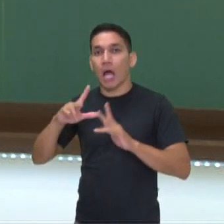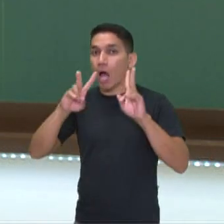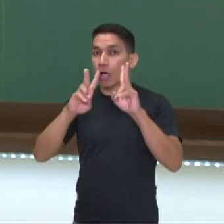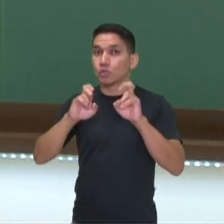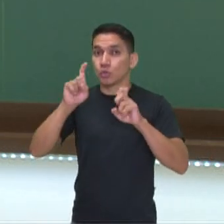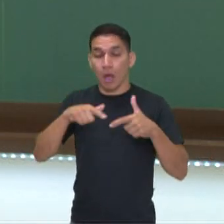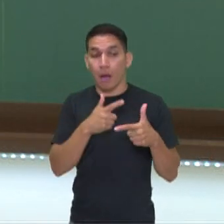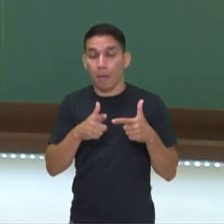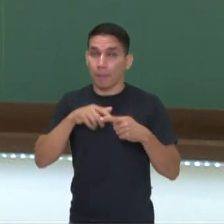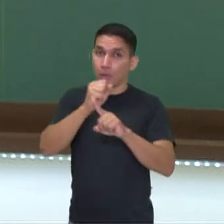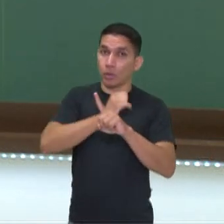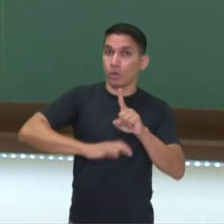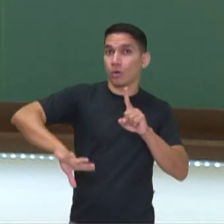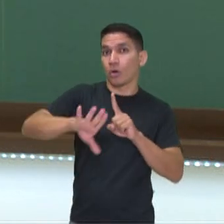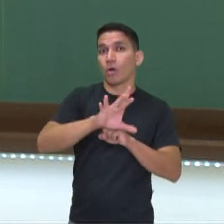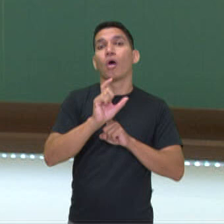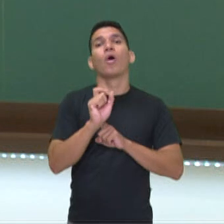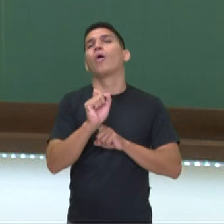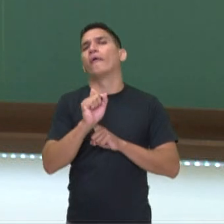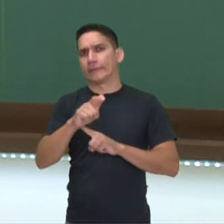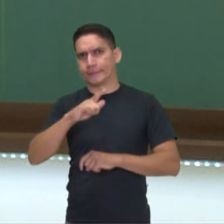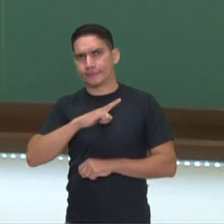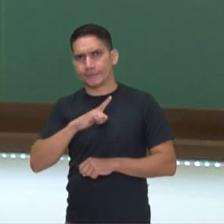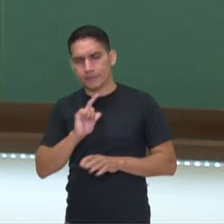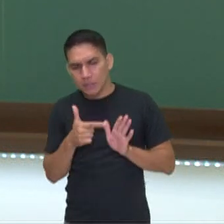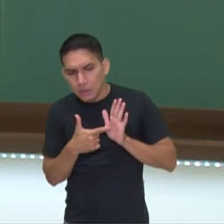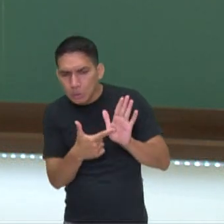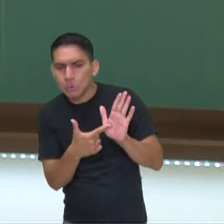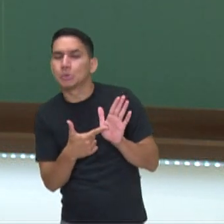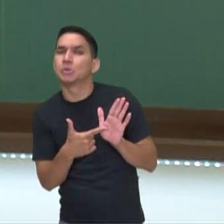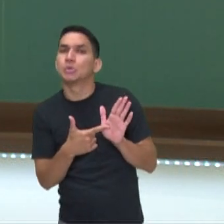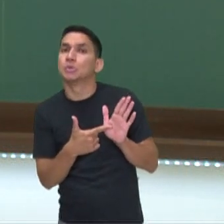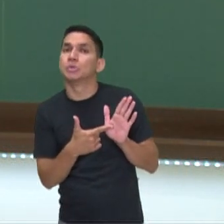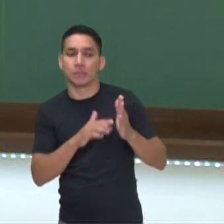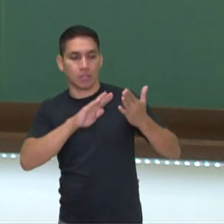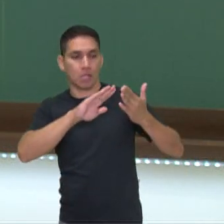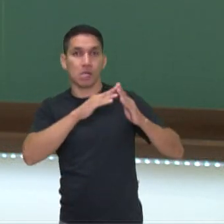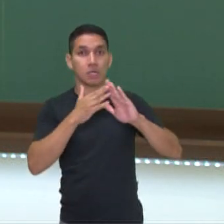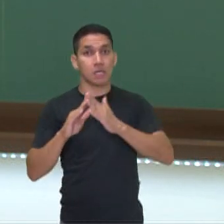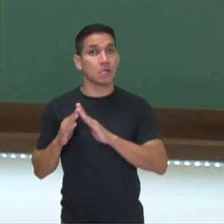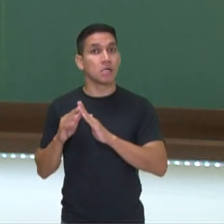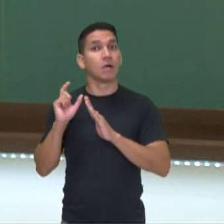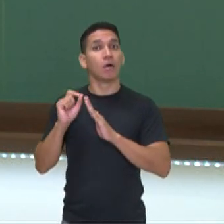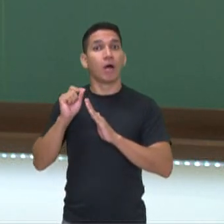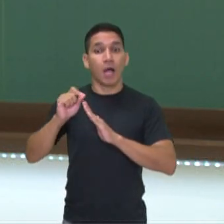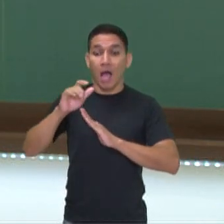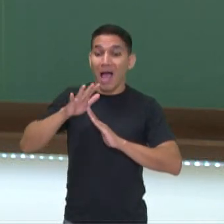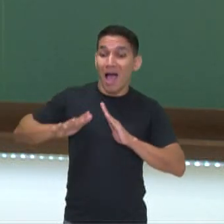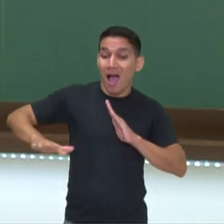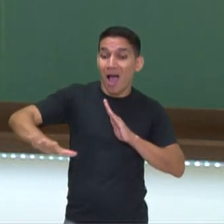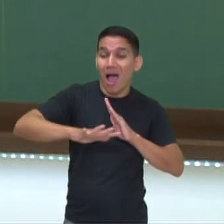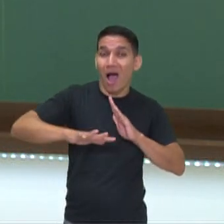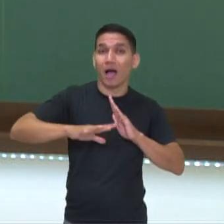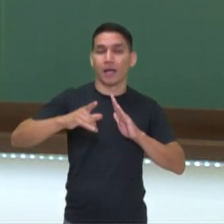problema social que acaba surgindo, aonde as favelas são áreas que apresentam uma